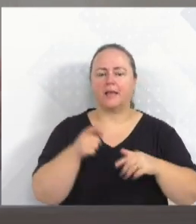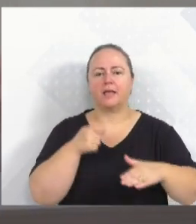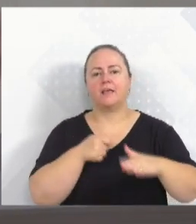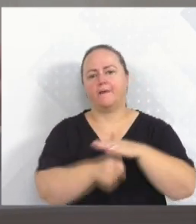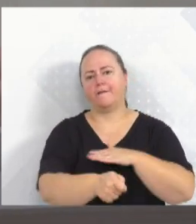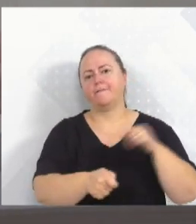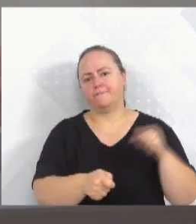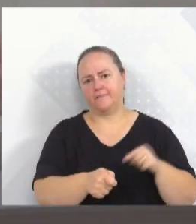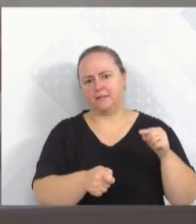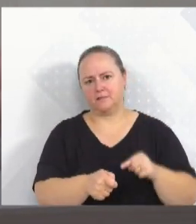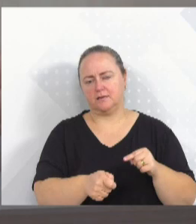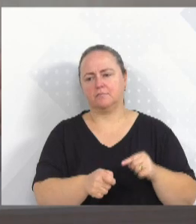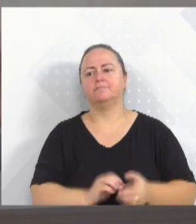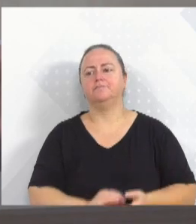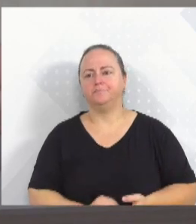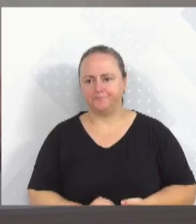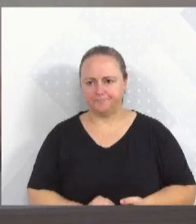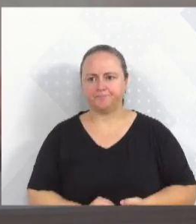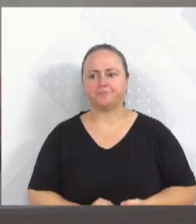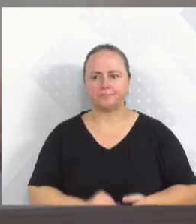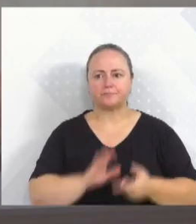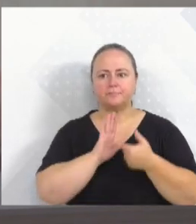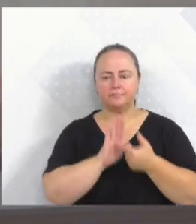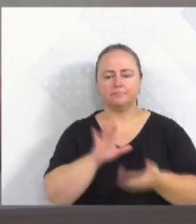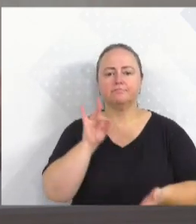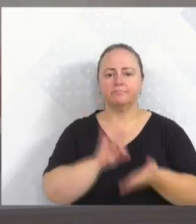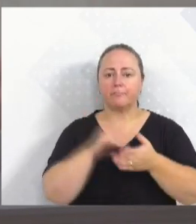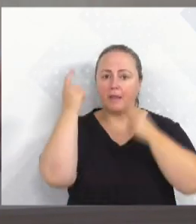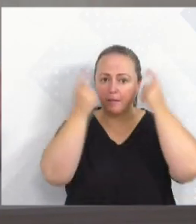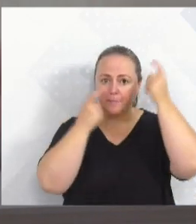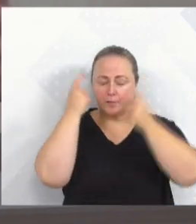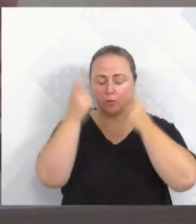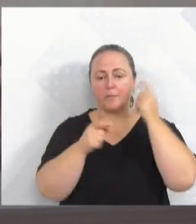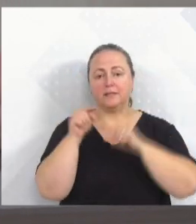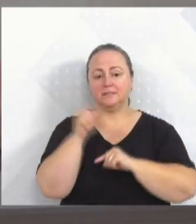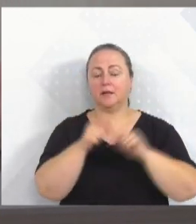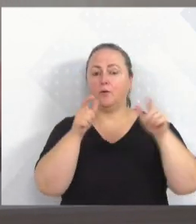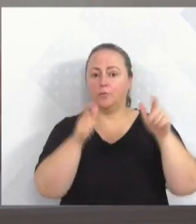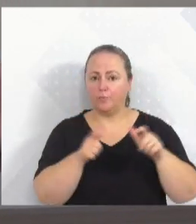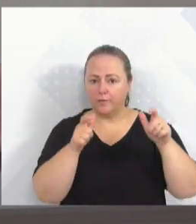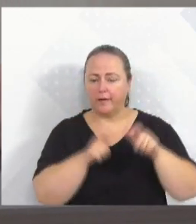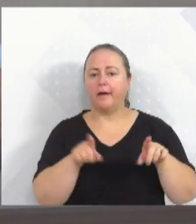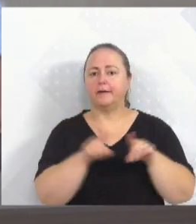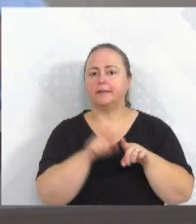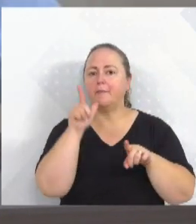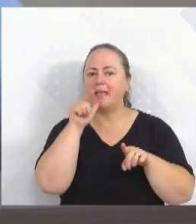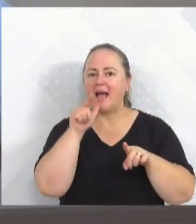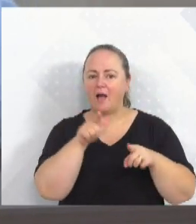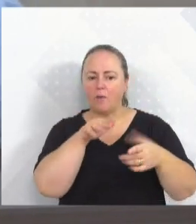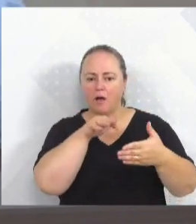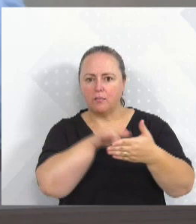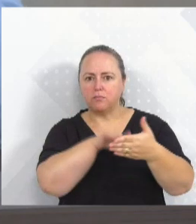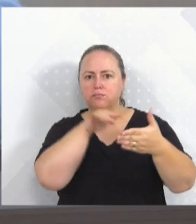na preocupação com relação a José Boatê e também aqui os DIC de Blumenau.